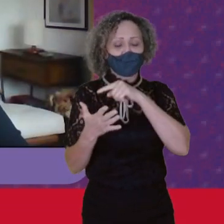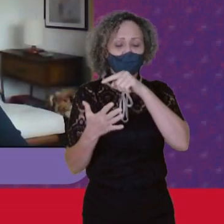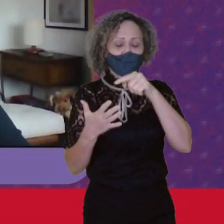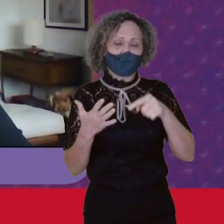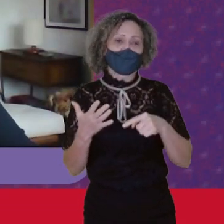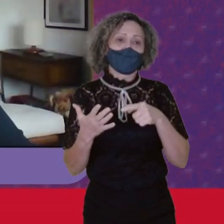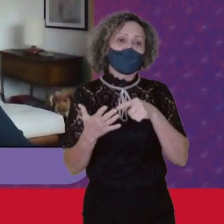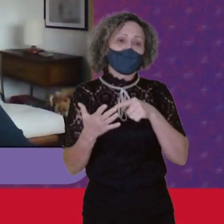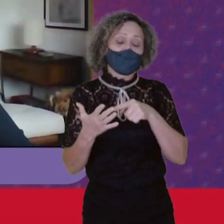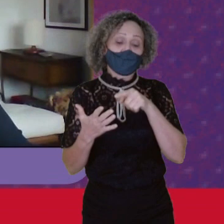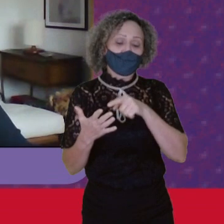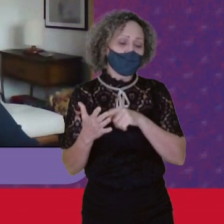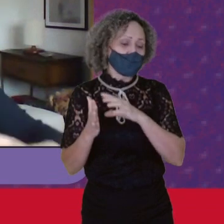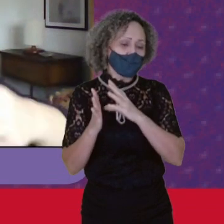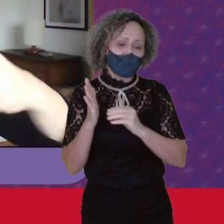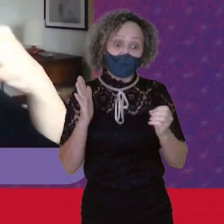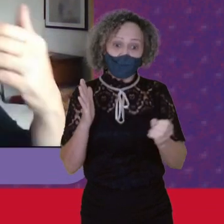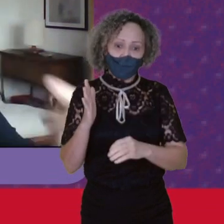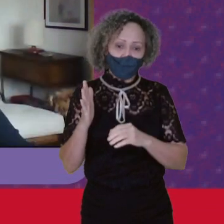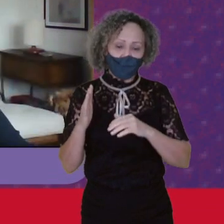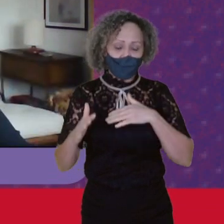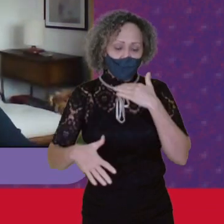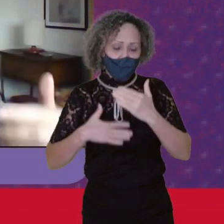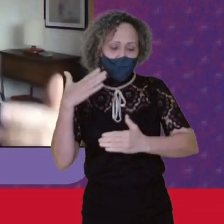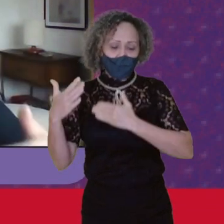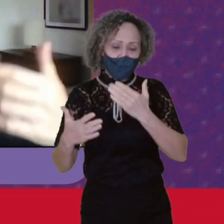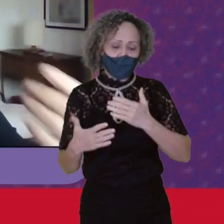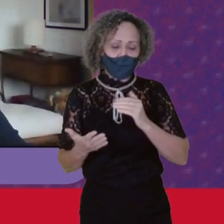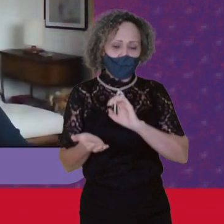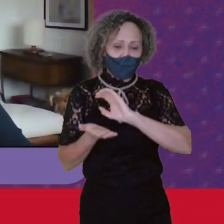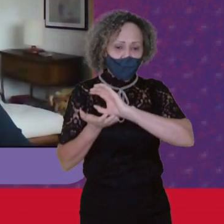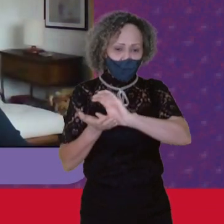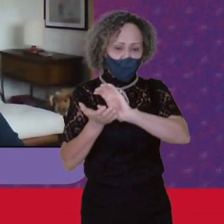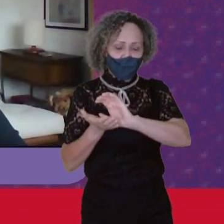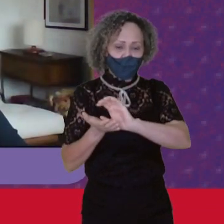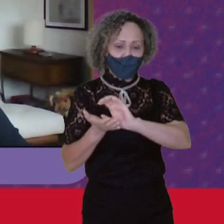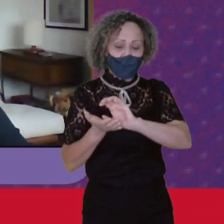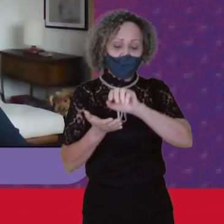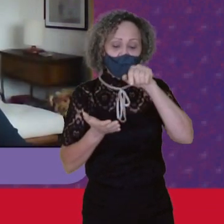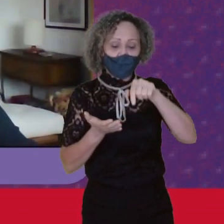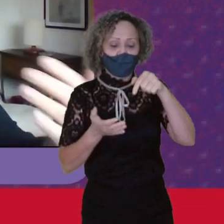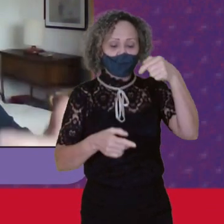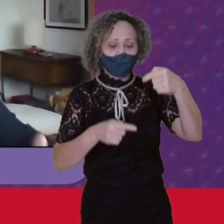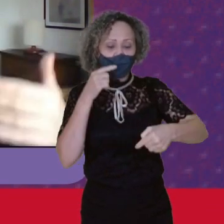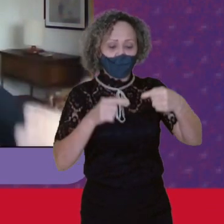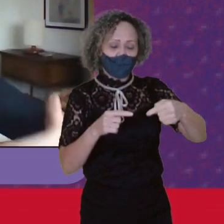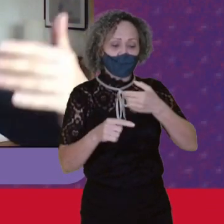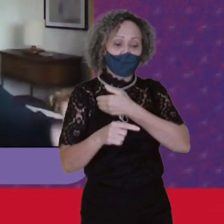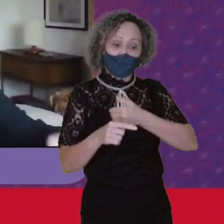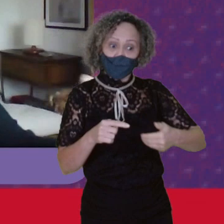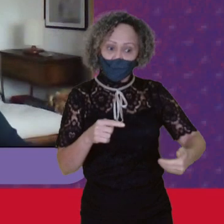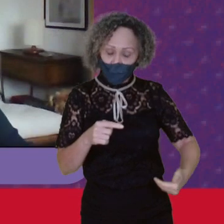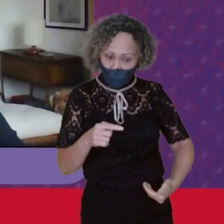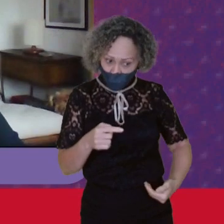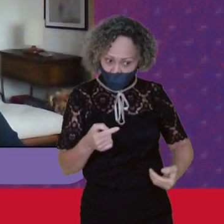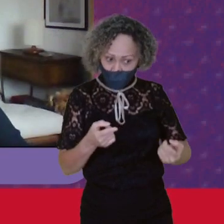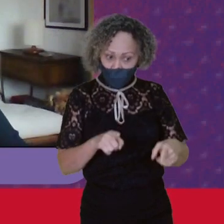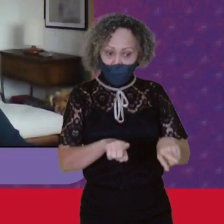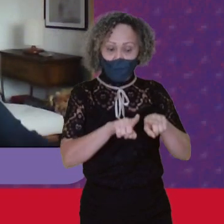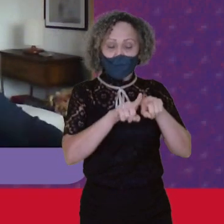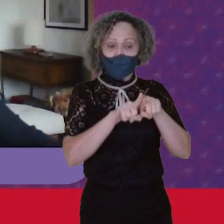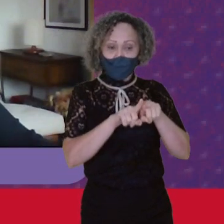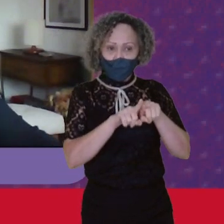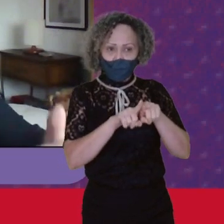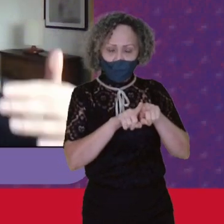desenvolvimento Investimento Em políticas Públicas Mas também Em aparelhos